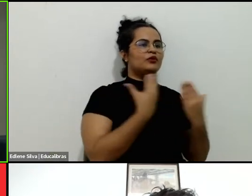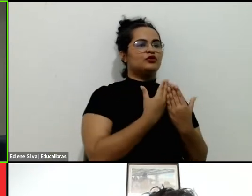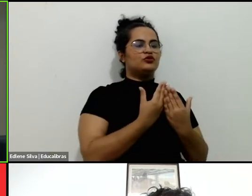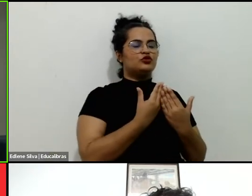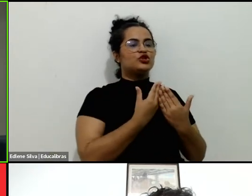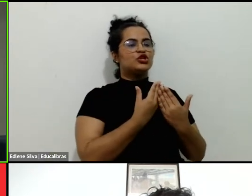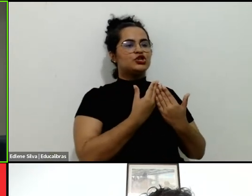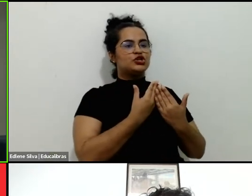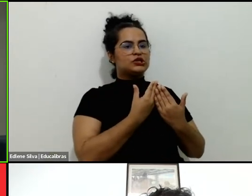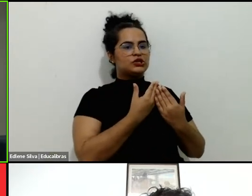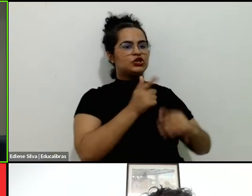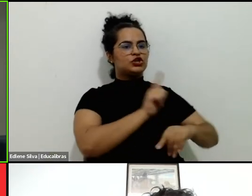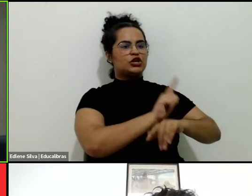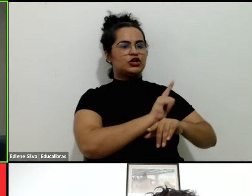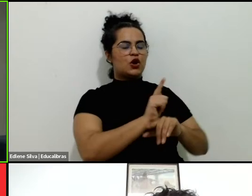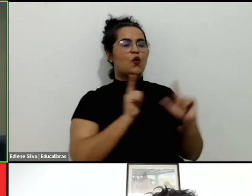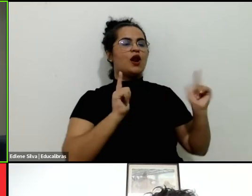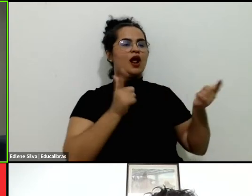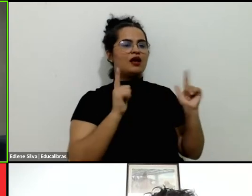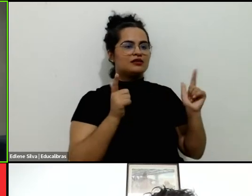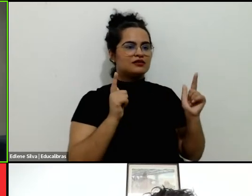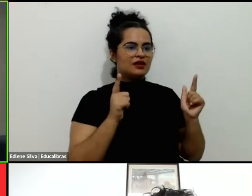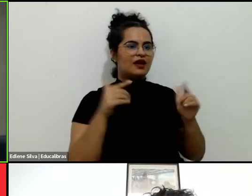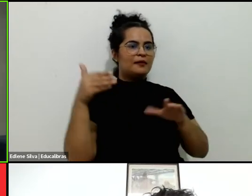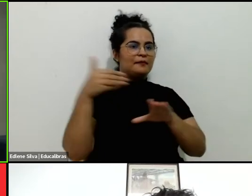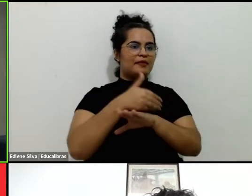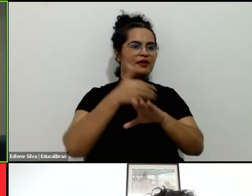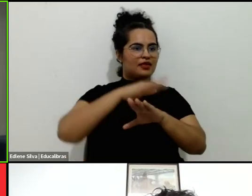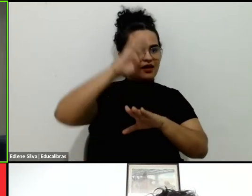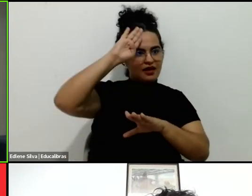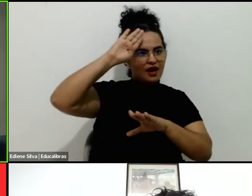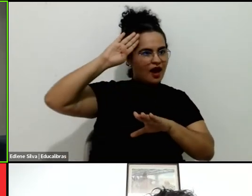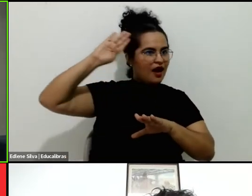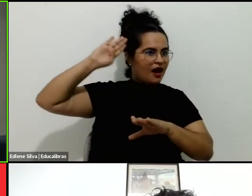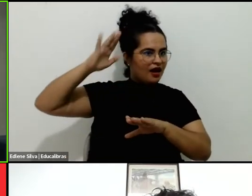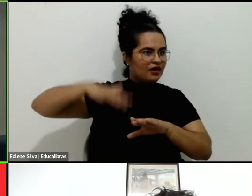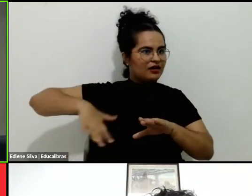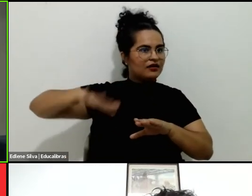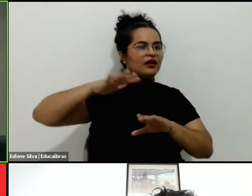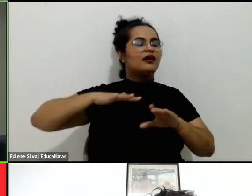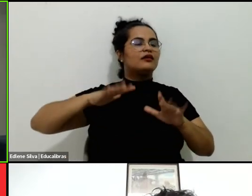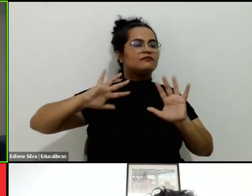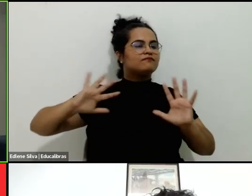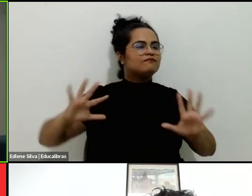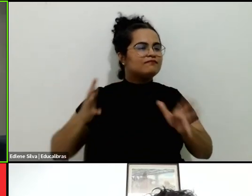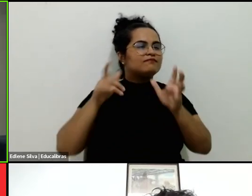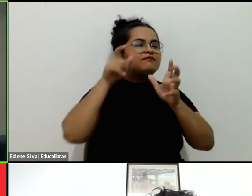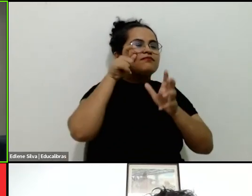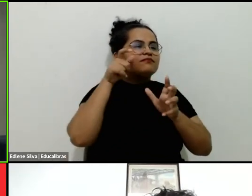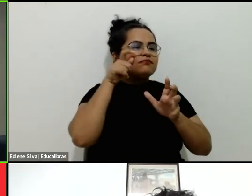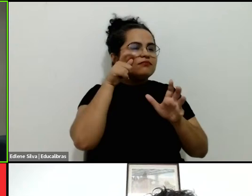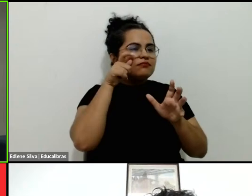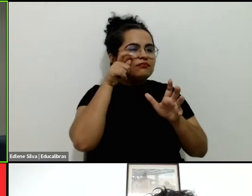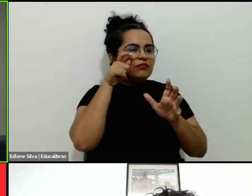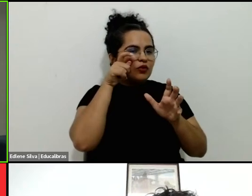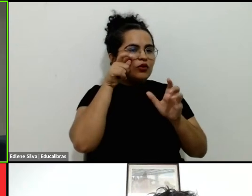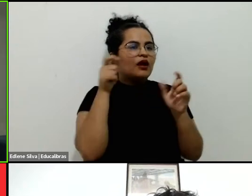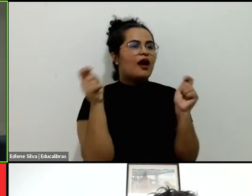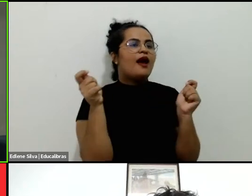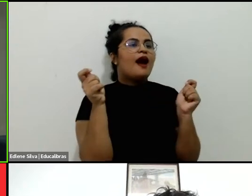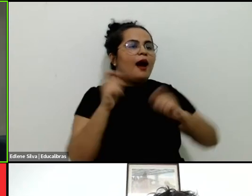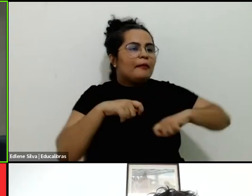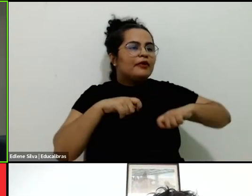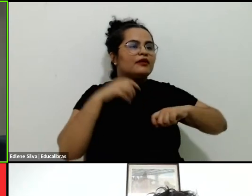lazer. Seu envolvimento na academia tem sido impulsionado por um grande interesse na capacidade que as